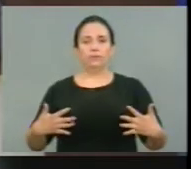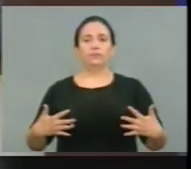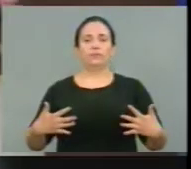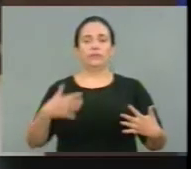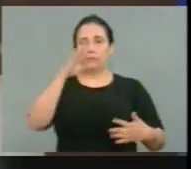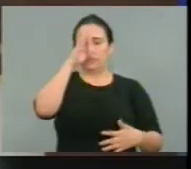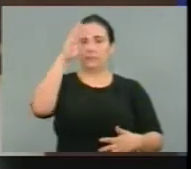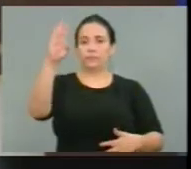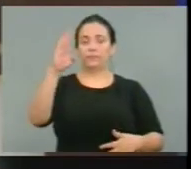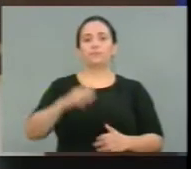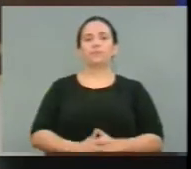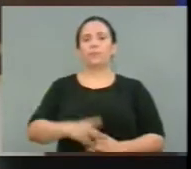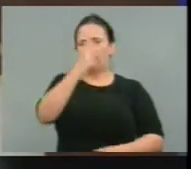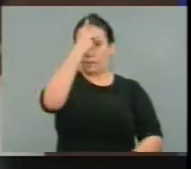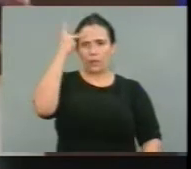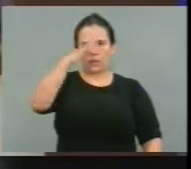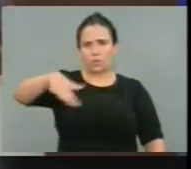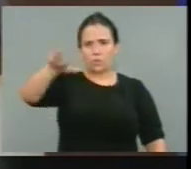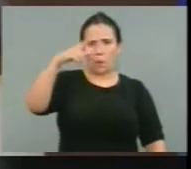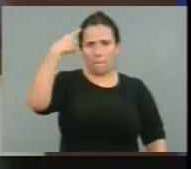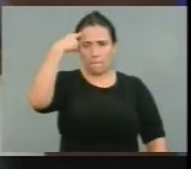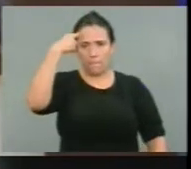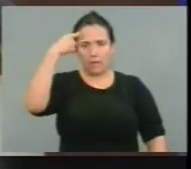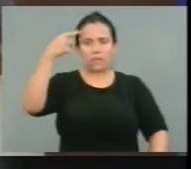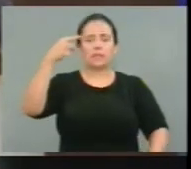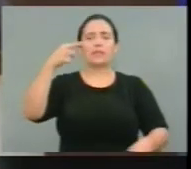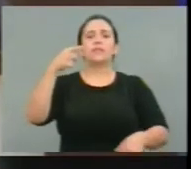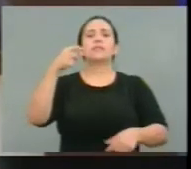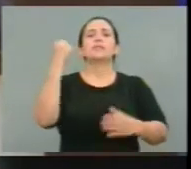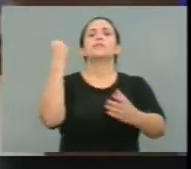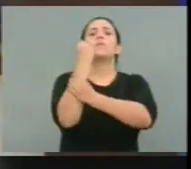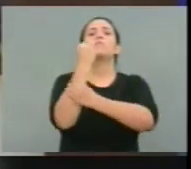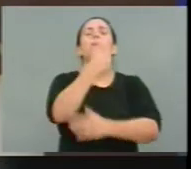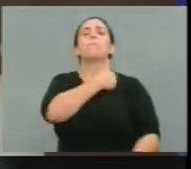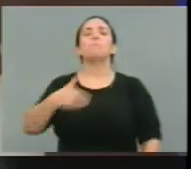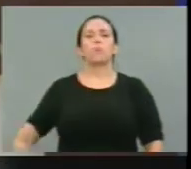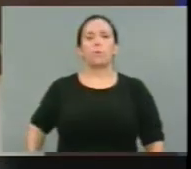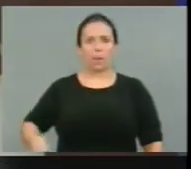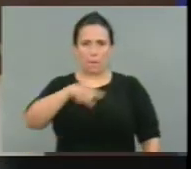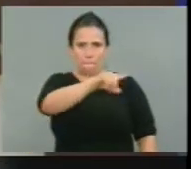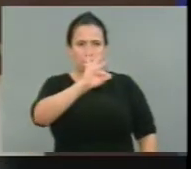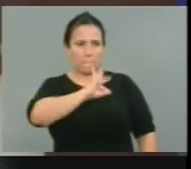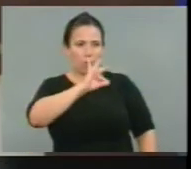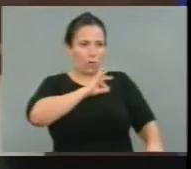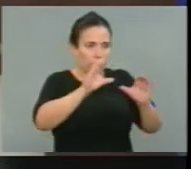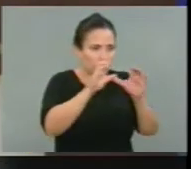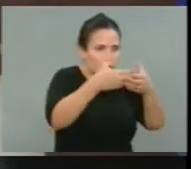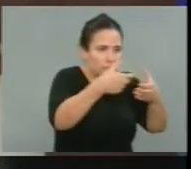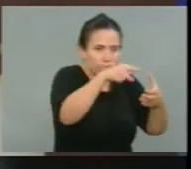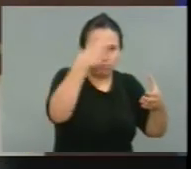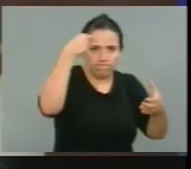As pessoas acham que segurança pública é só polícia. Não é. A polícia é a última face.